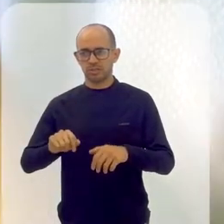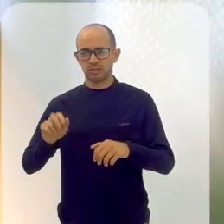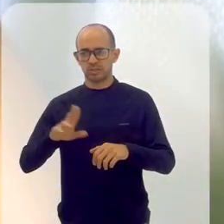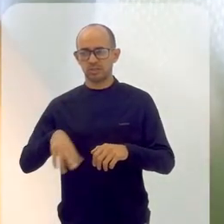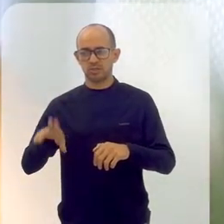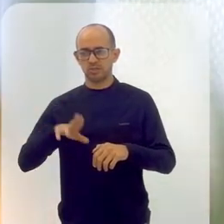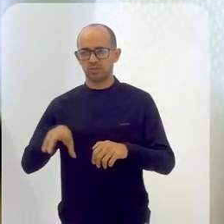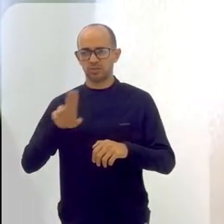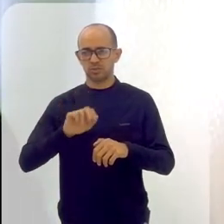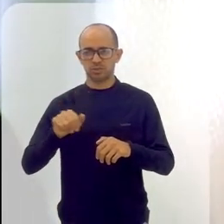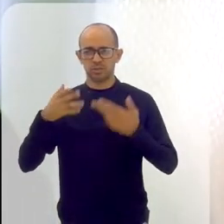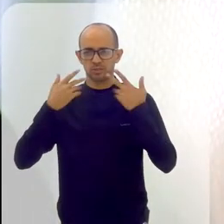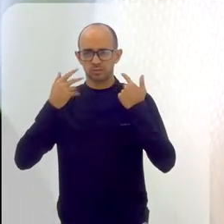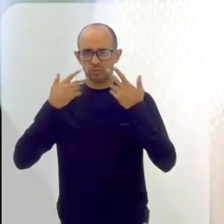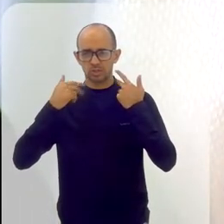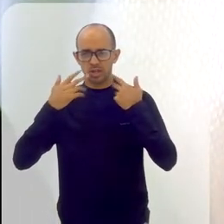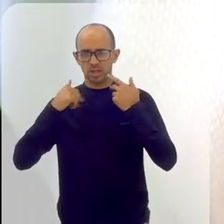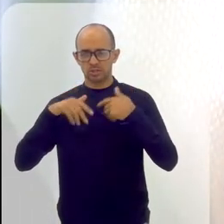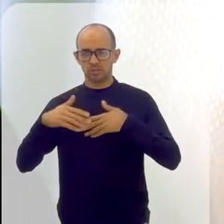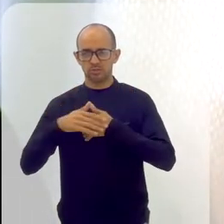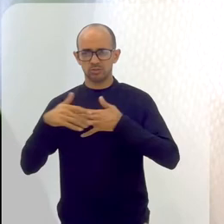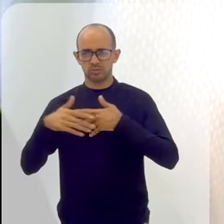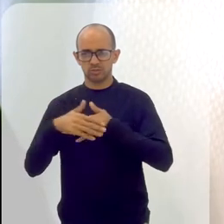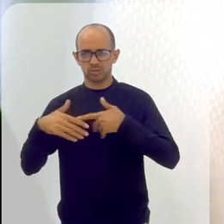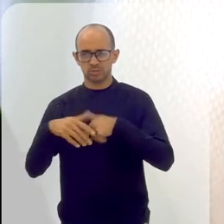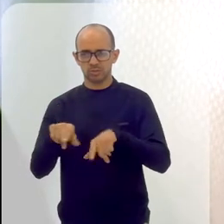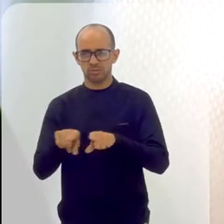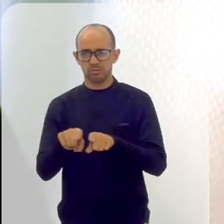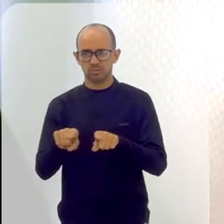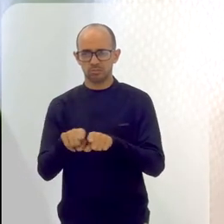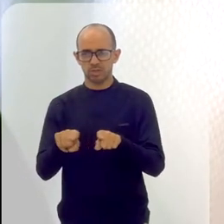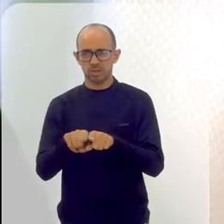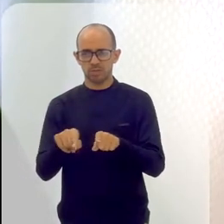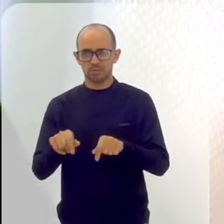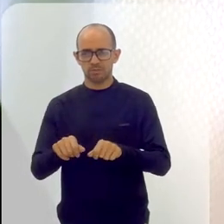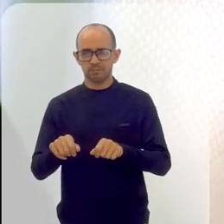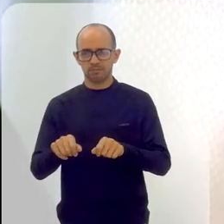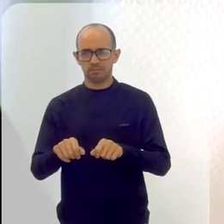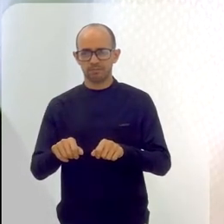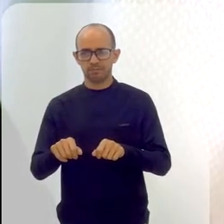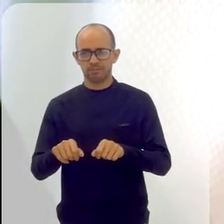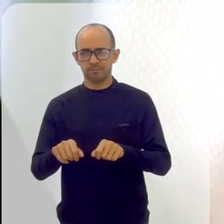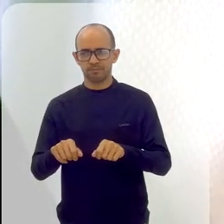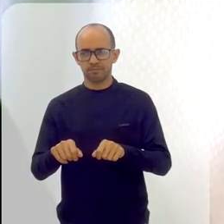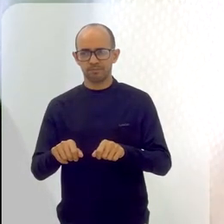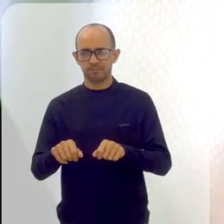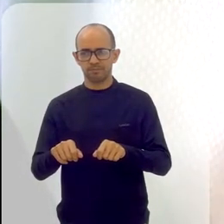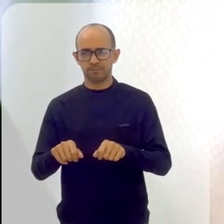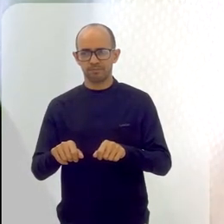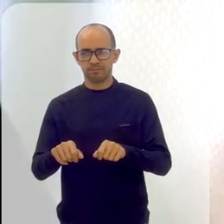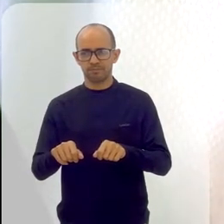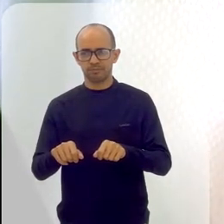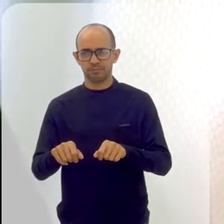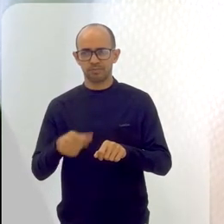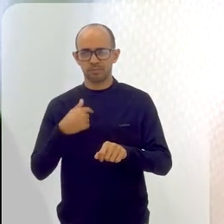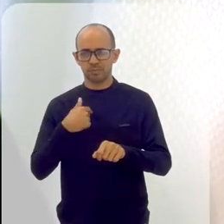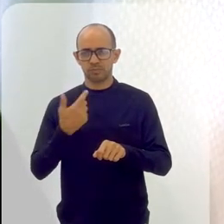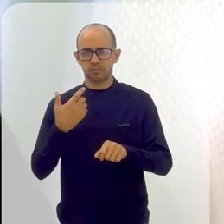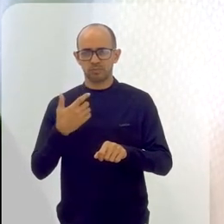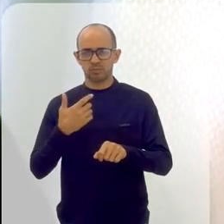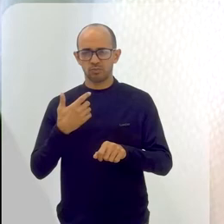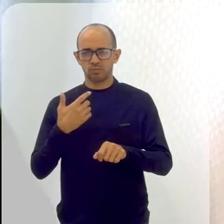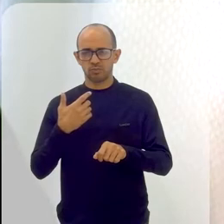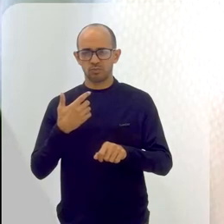em museus ou em teatro pelo centro da cidade, ou até mesmo na Zona Norte que vão estar fazendo circulação, eu tento